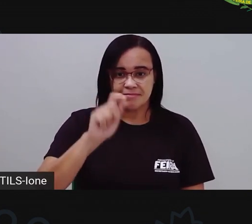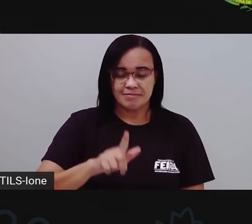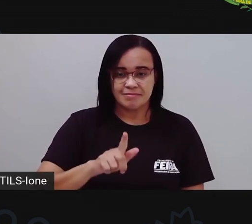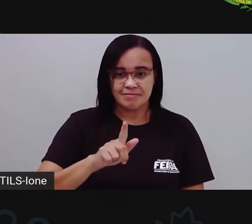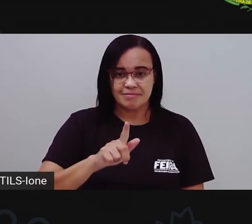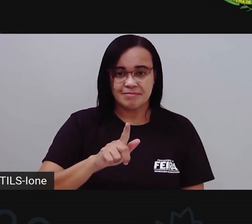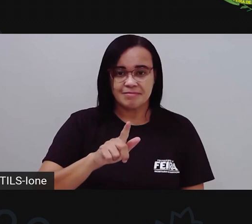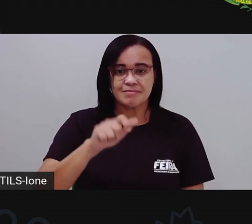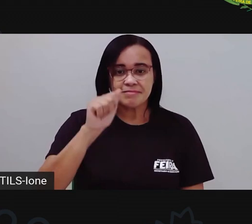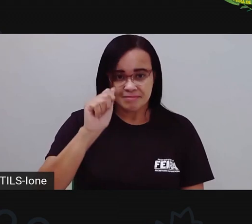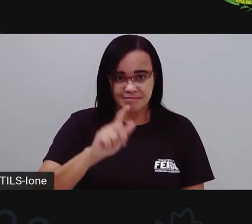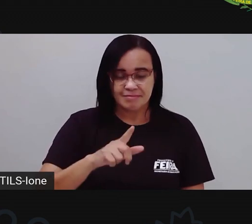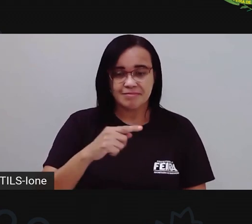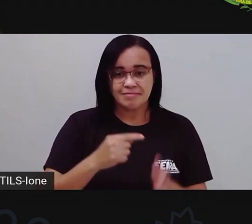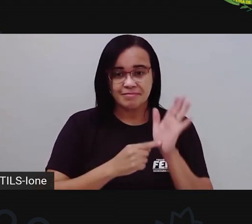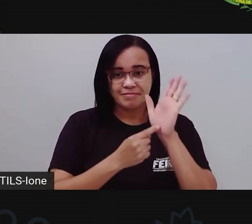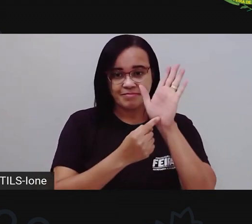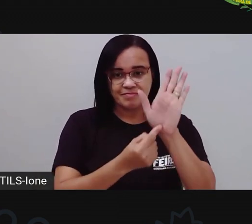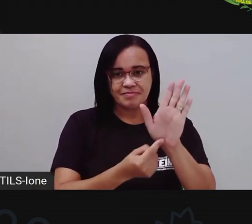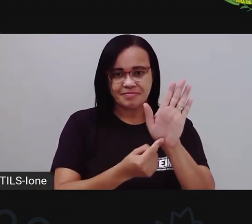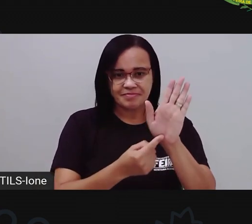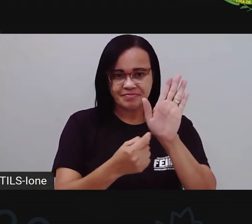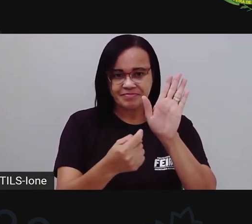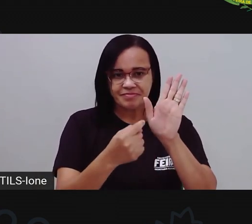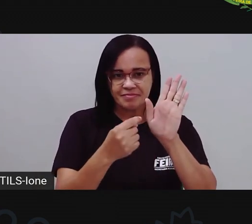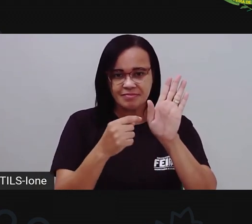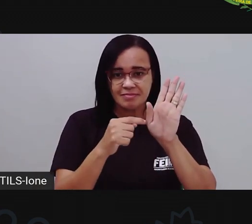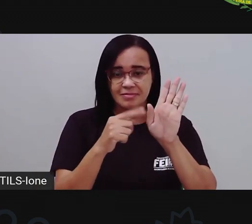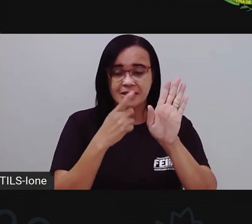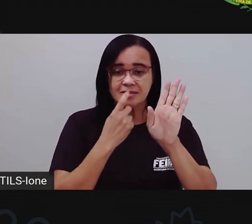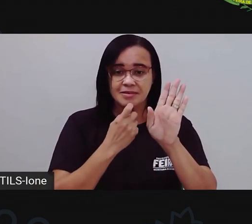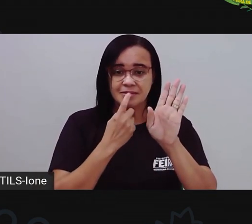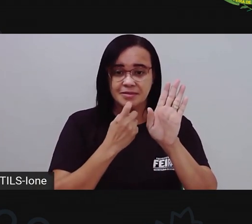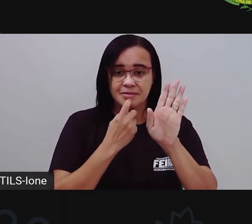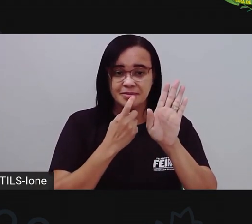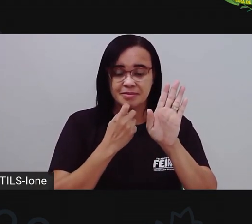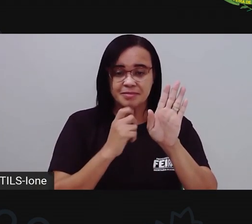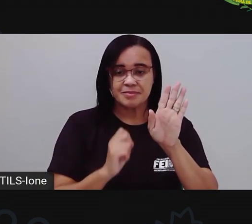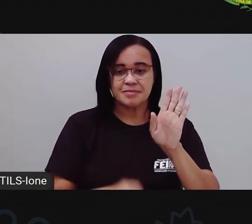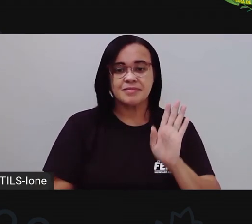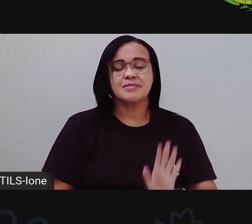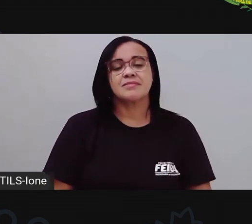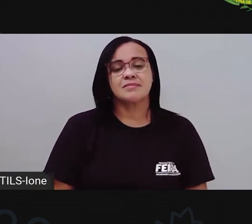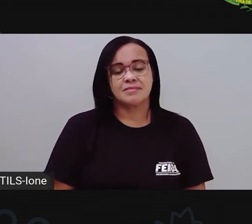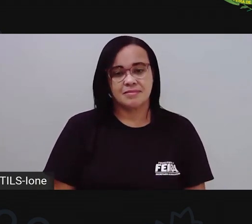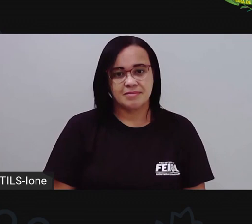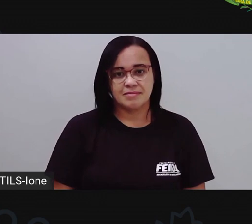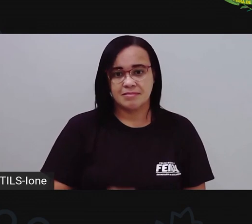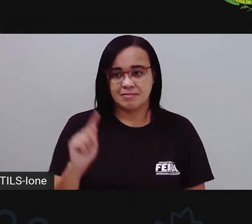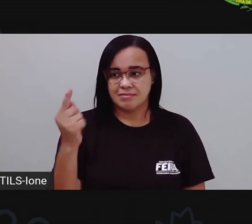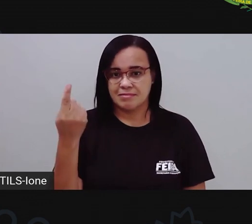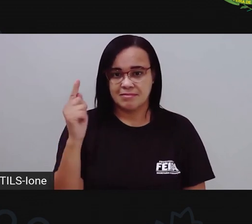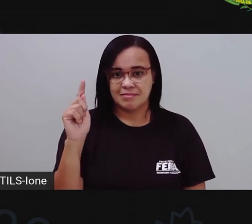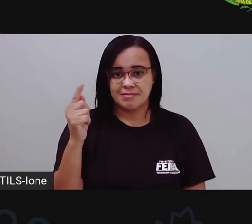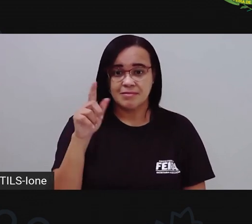Misturar, Vou mostrar para vocês. O vermelho está aqui embaixo. E agora a vai passar o azul.